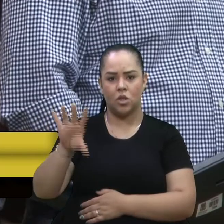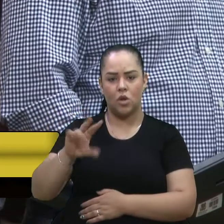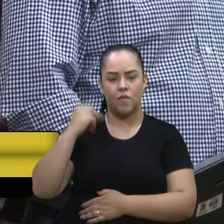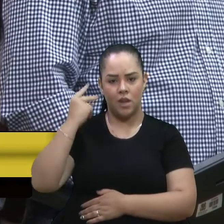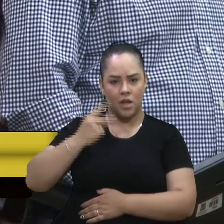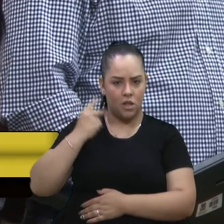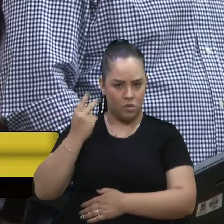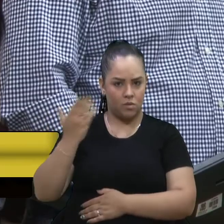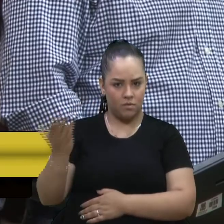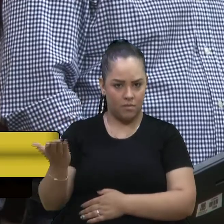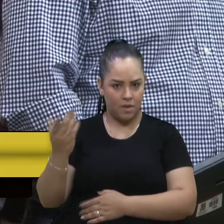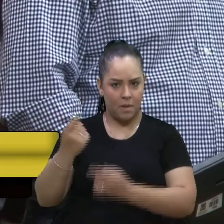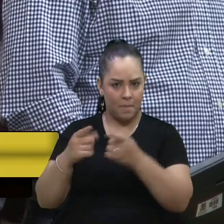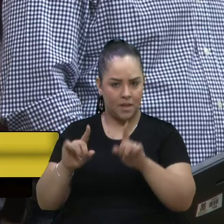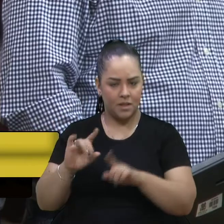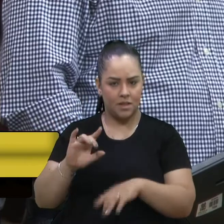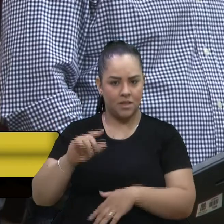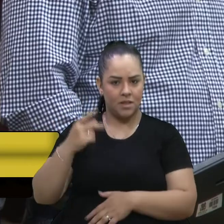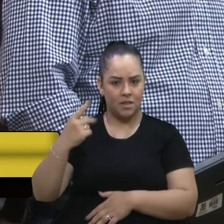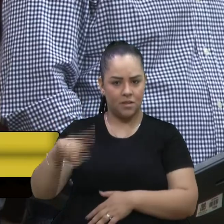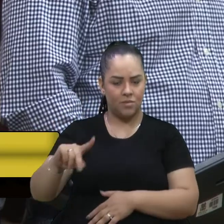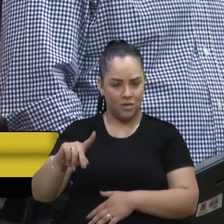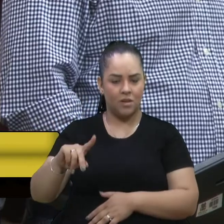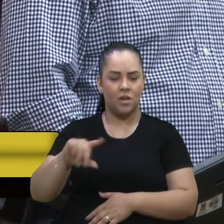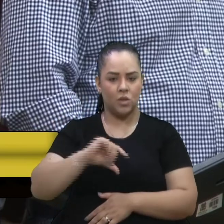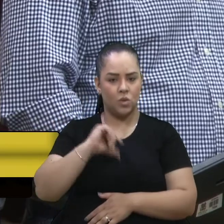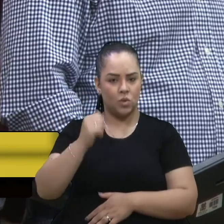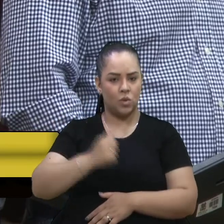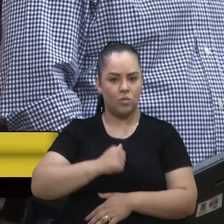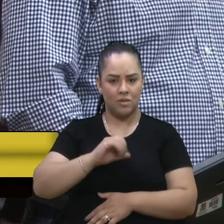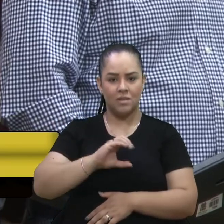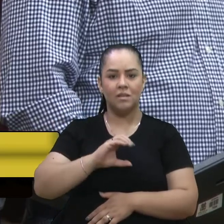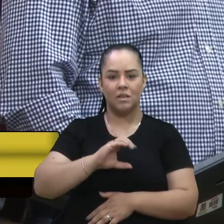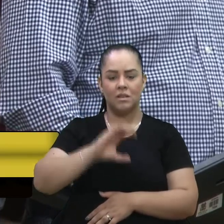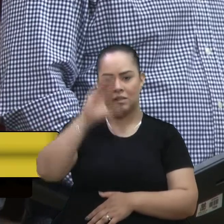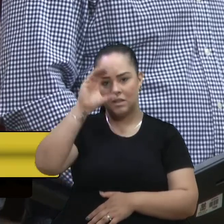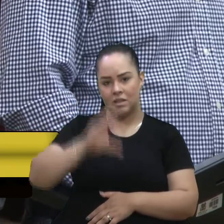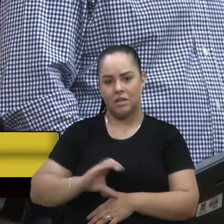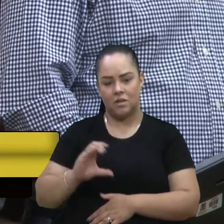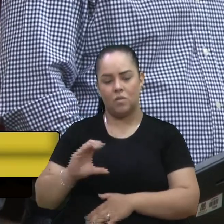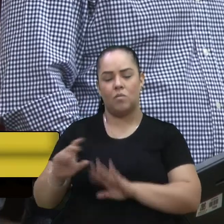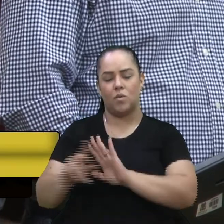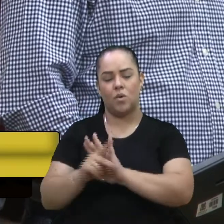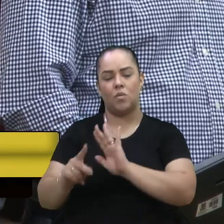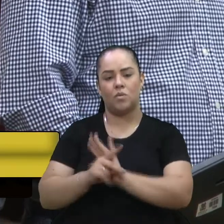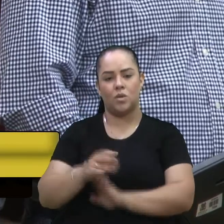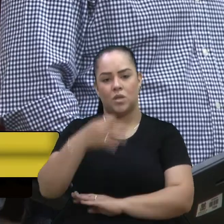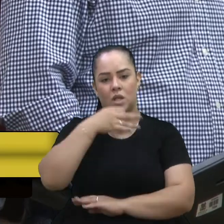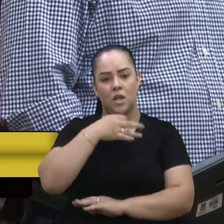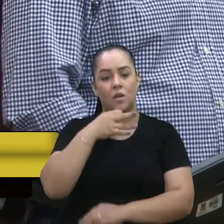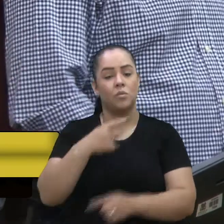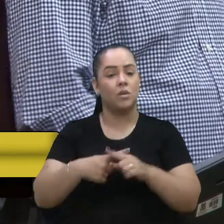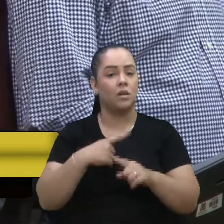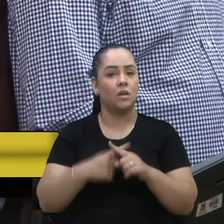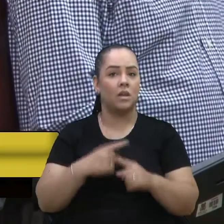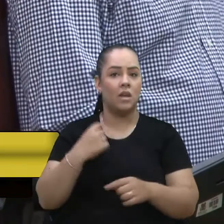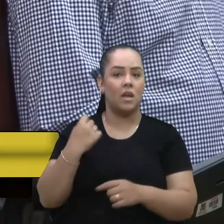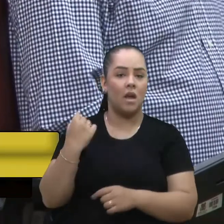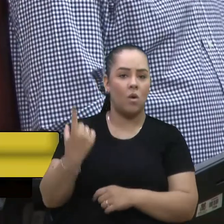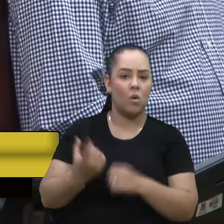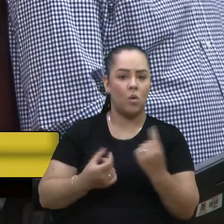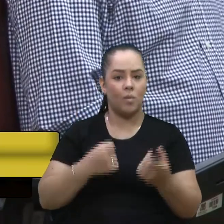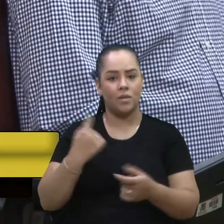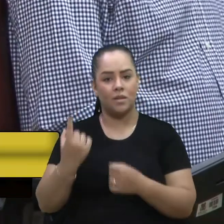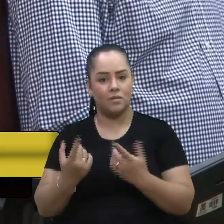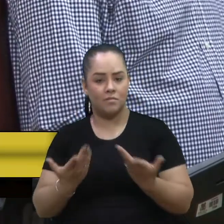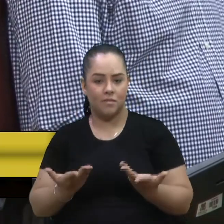vereador mas as suas atitudes como cidadão mesmo de Caxias do Sul porque eu acho que muitas vezes eu tenho